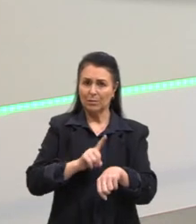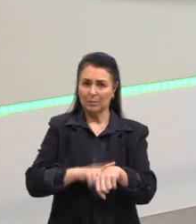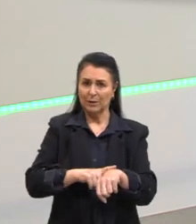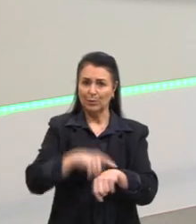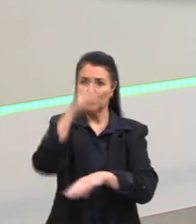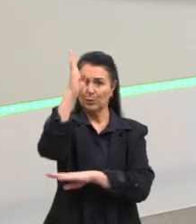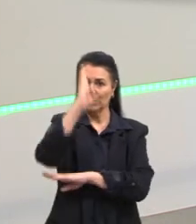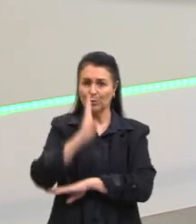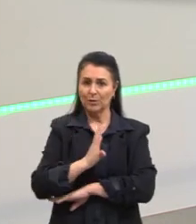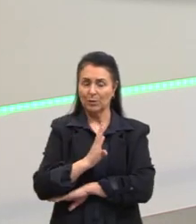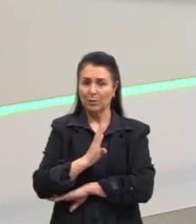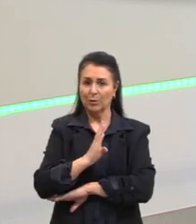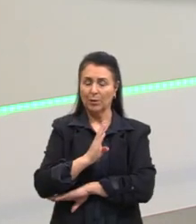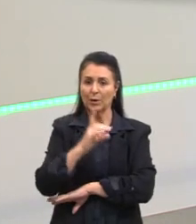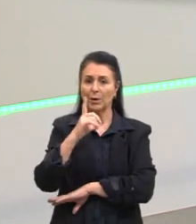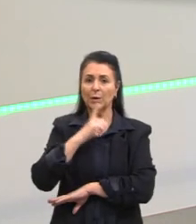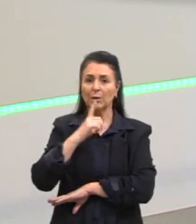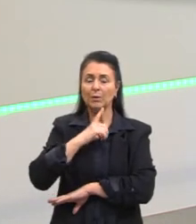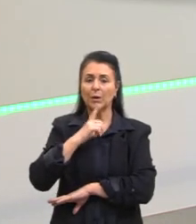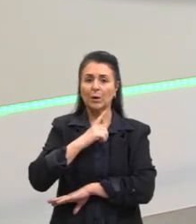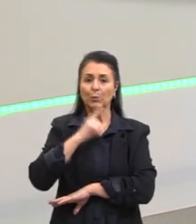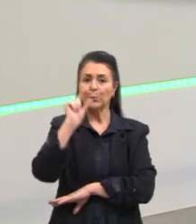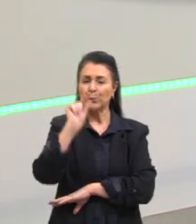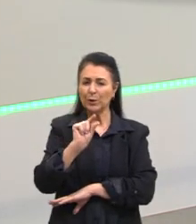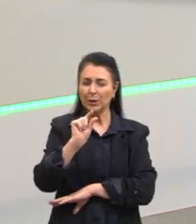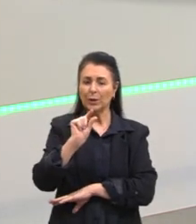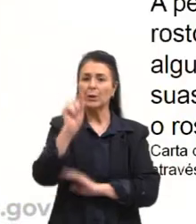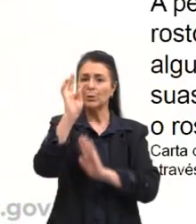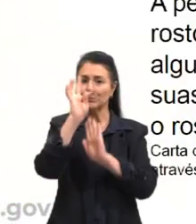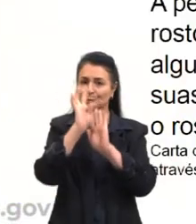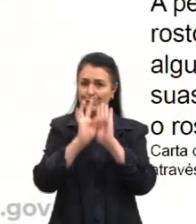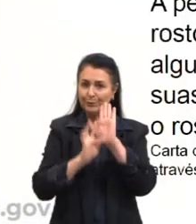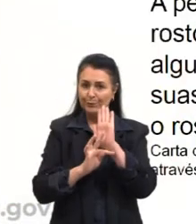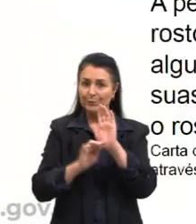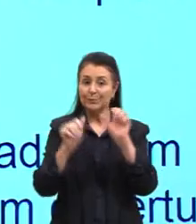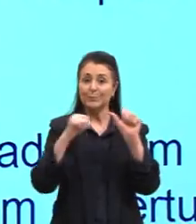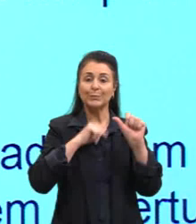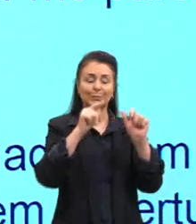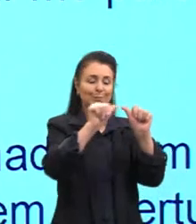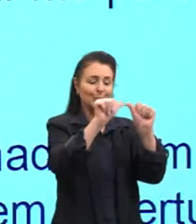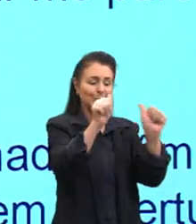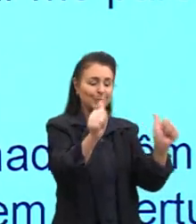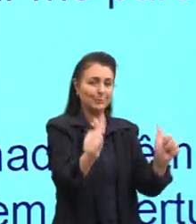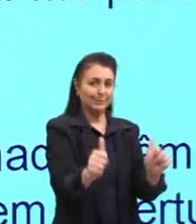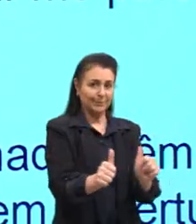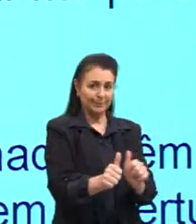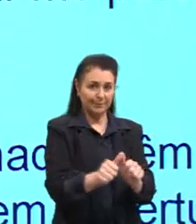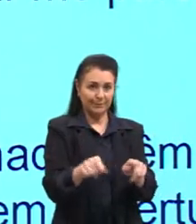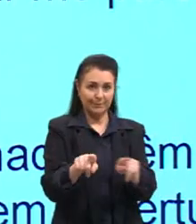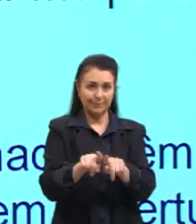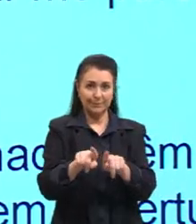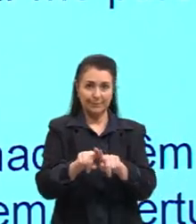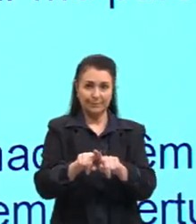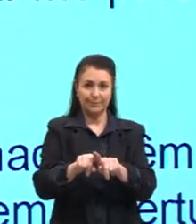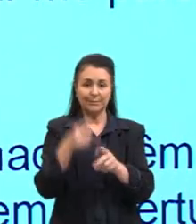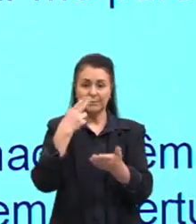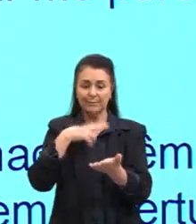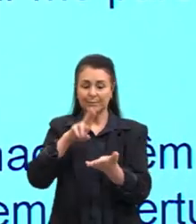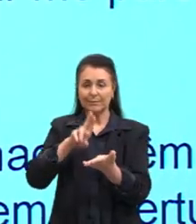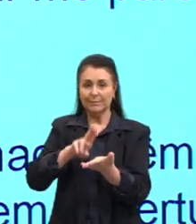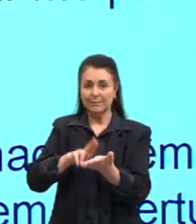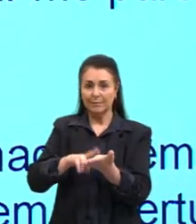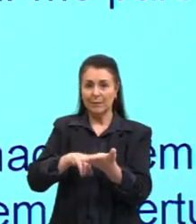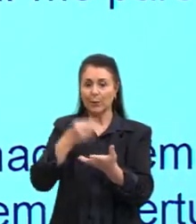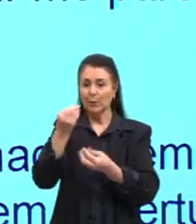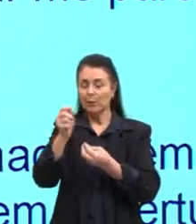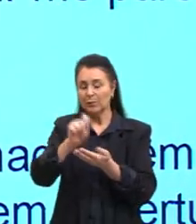Aqui nós temos um trechinho e temos aqui também uma imagem com a carta, como